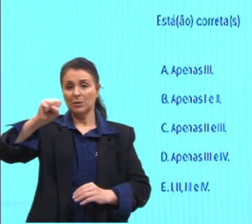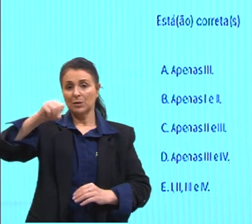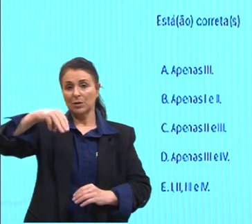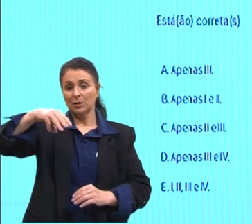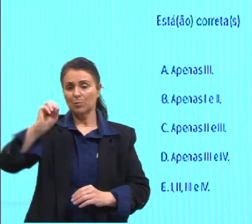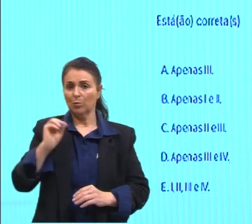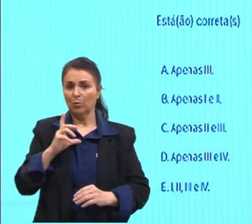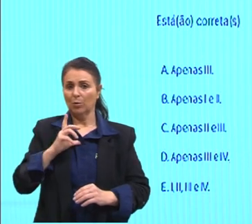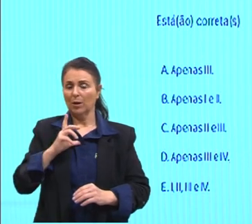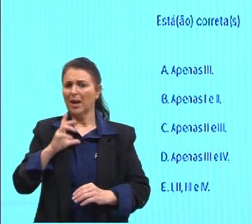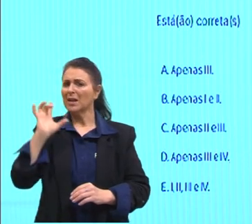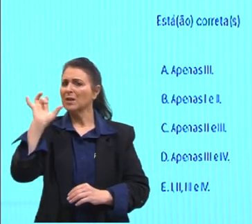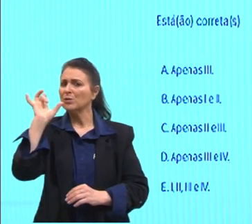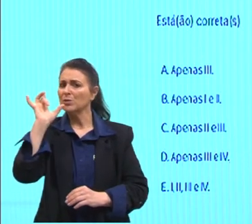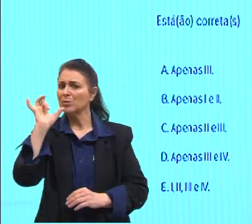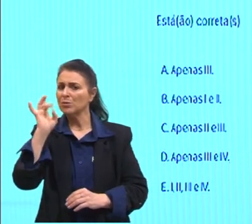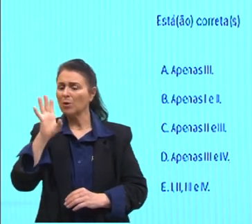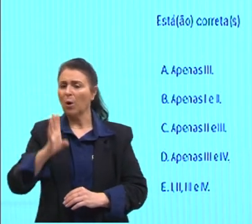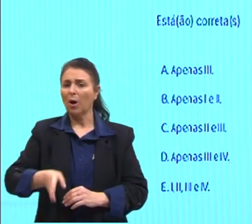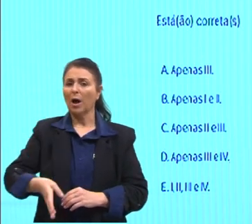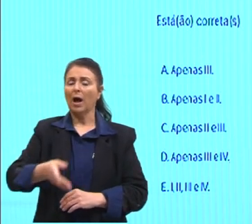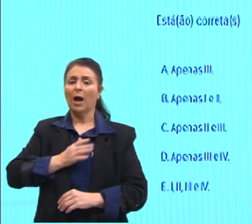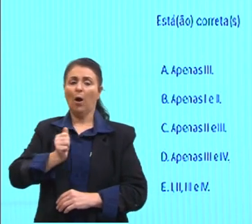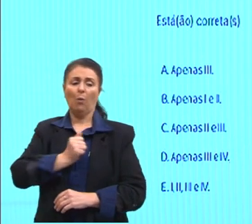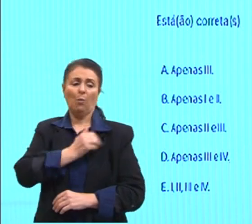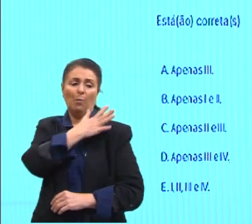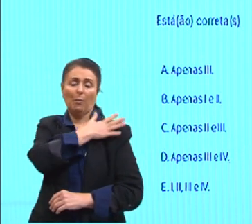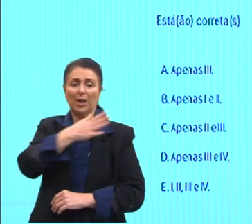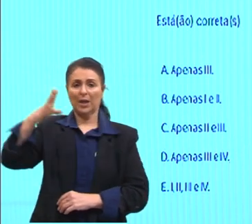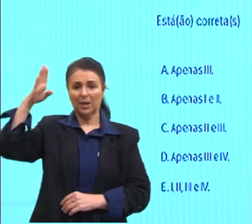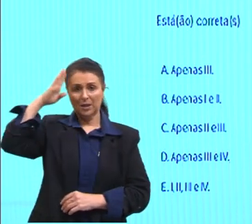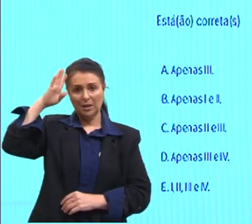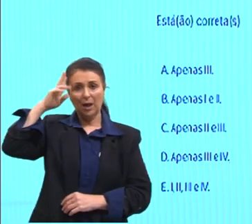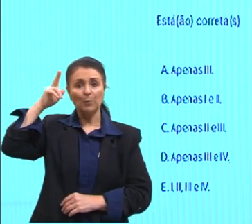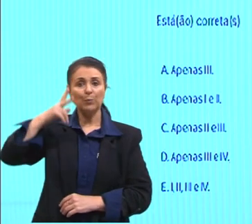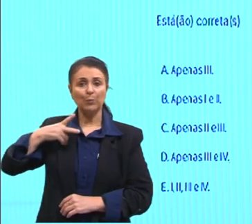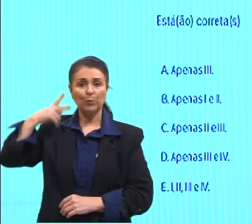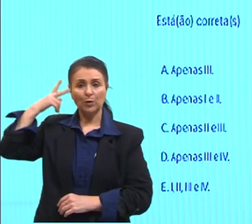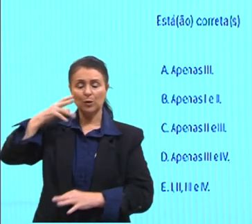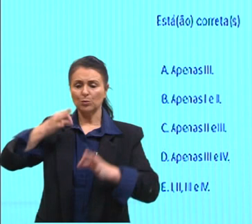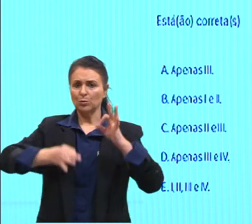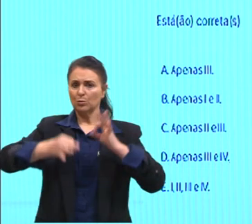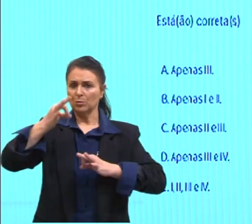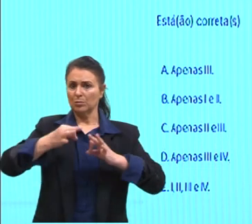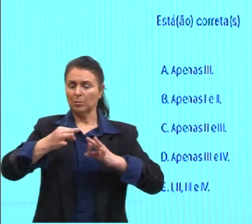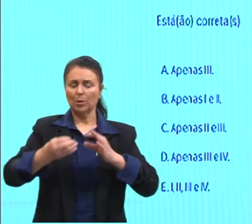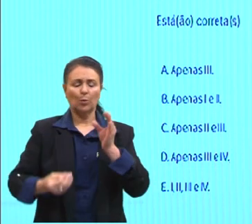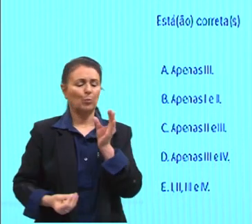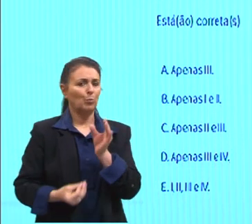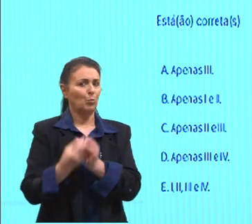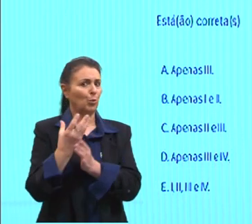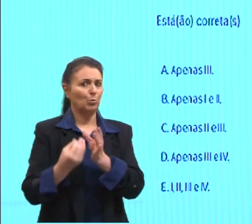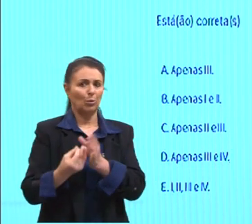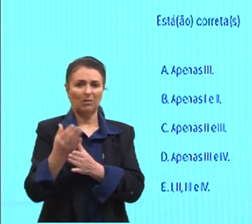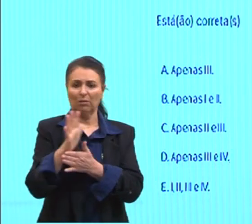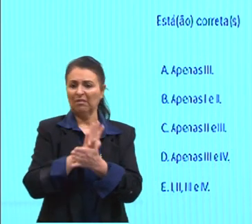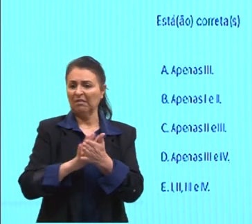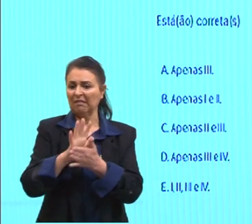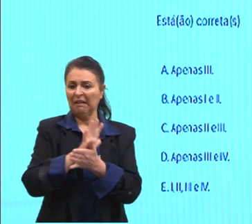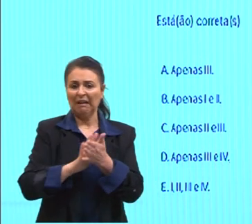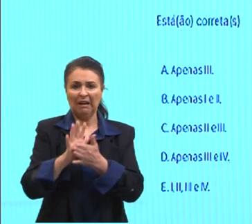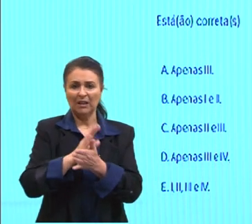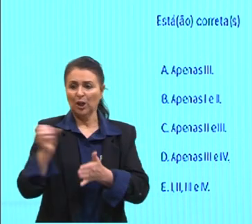aos campos militar, político e jurídico, não produzindo nenhuma obra original.